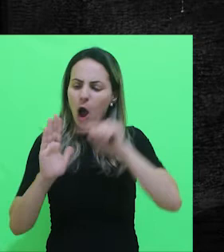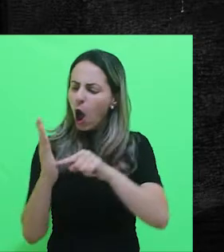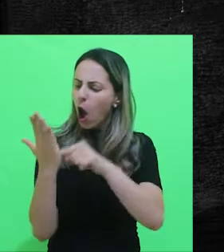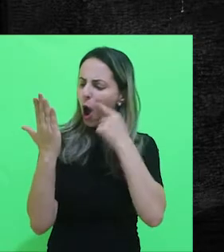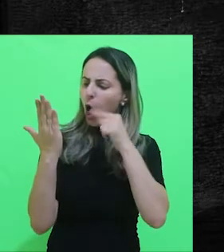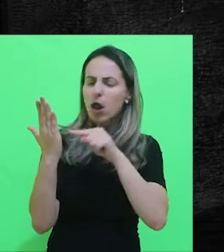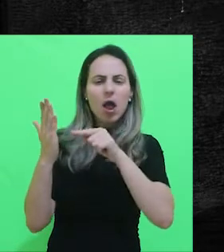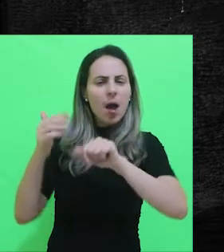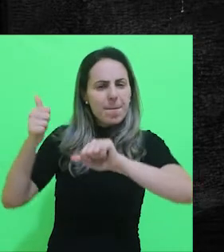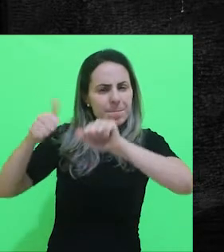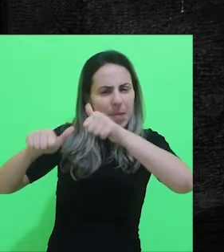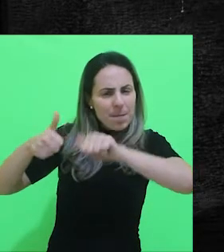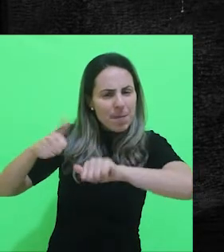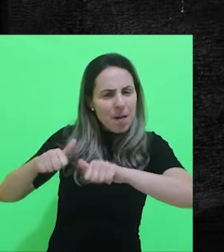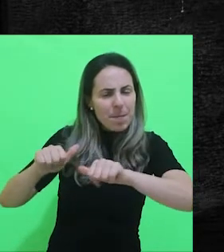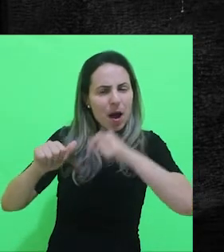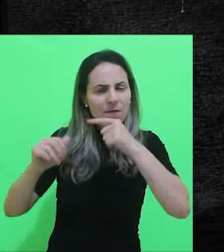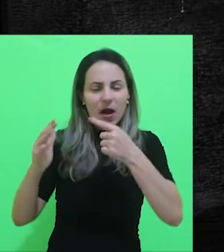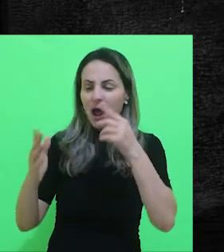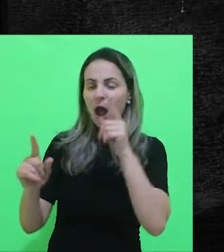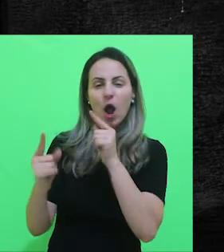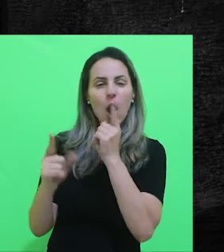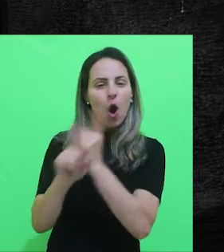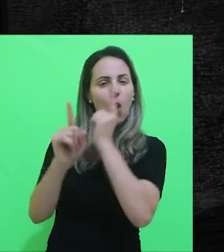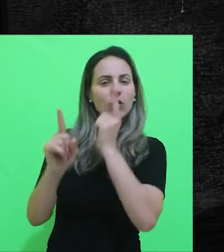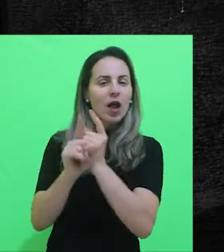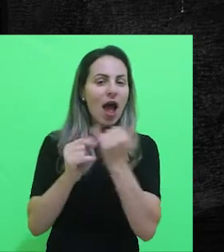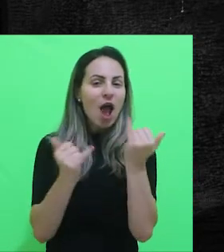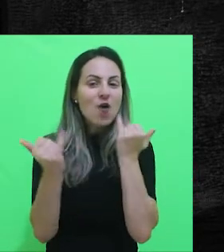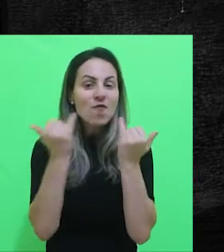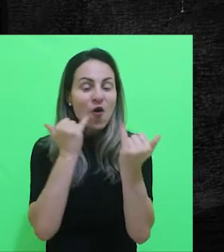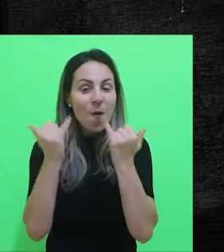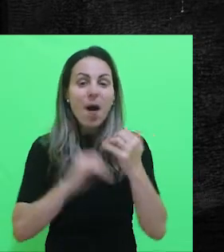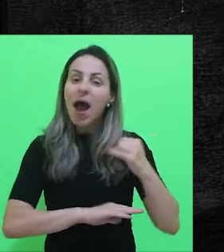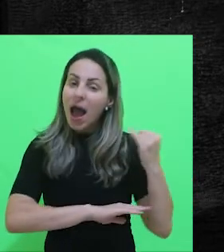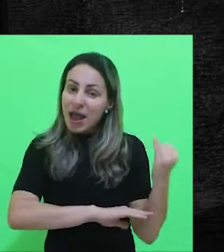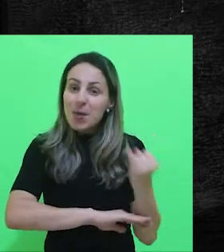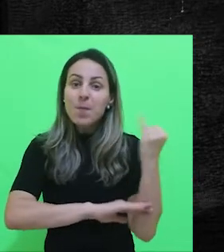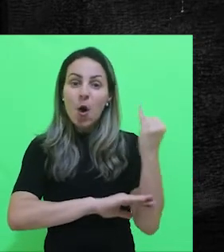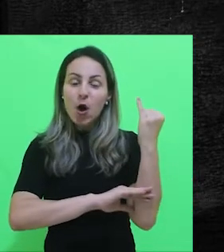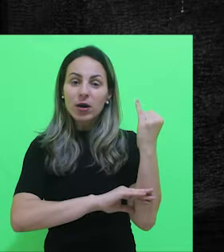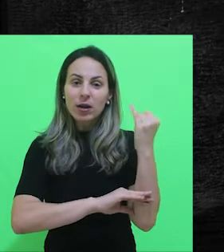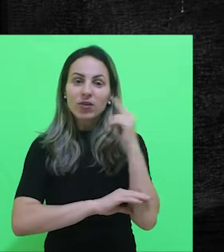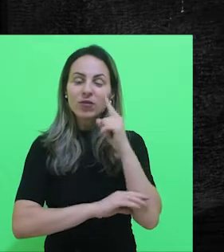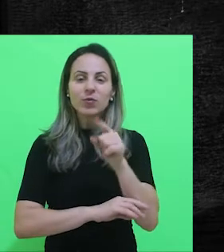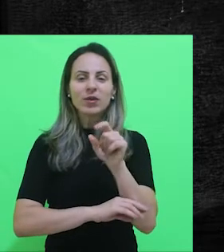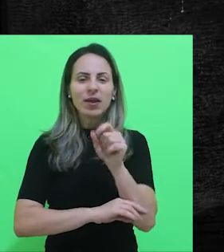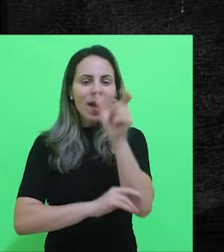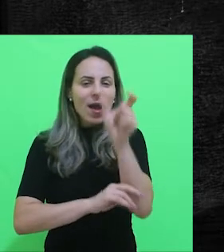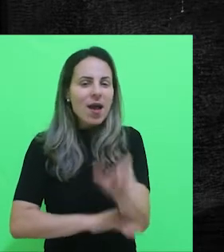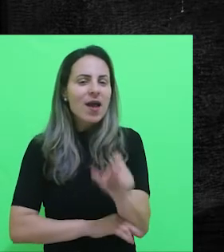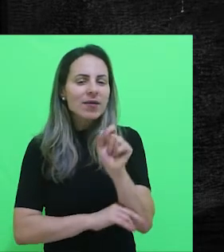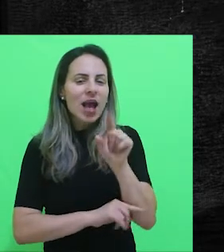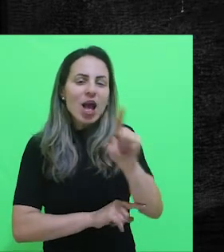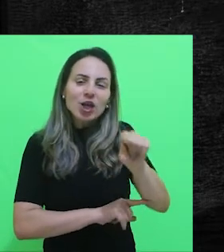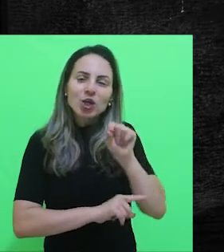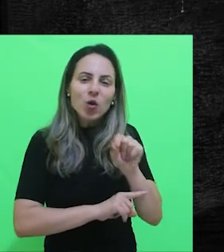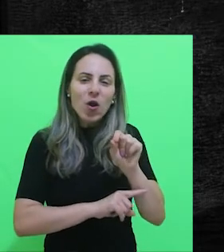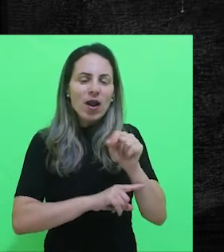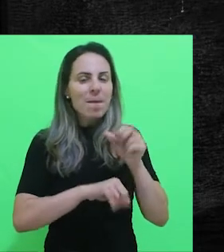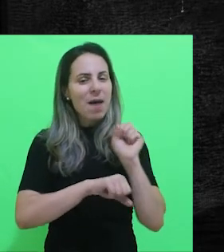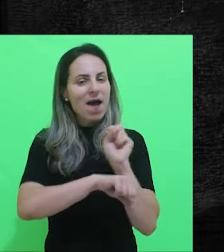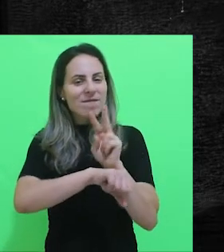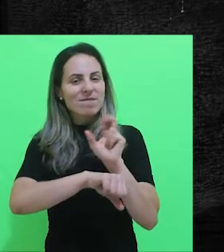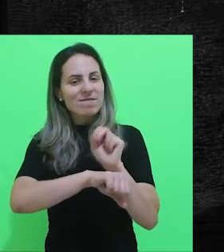recrutador, possa identificar nesse documento informações importantes e que te façam ser escolhido para a